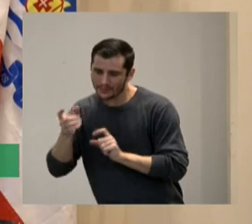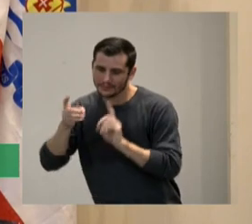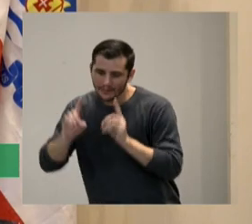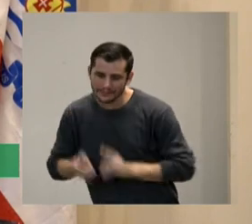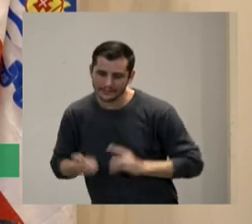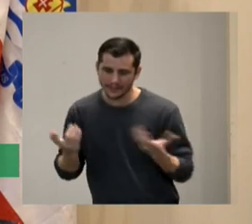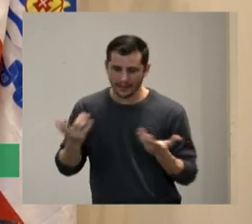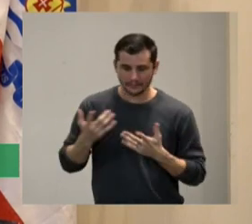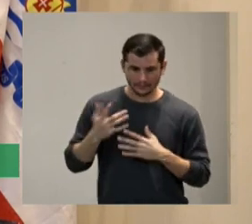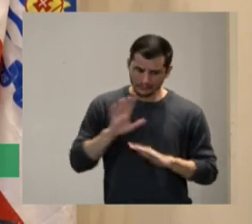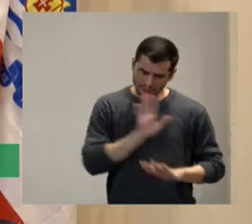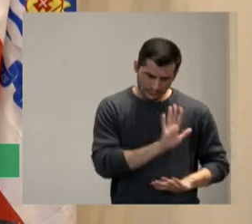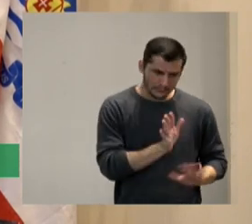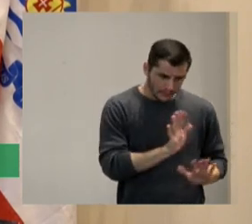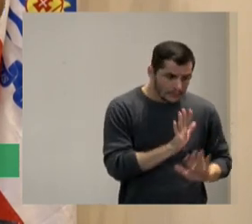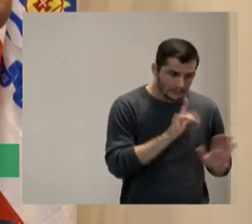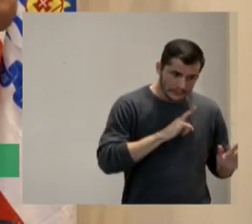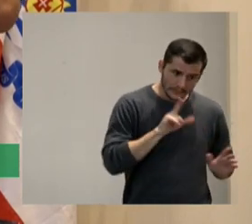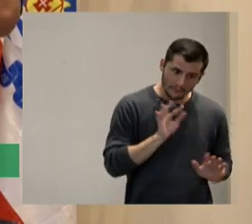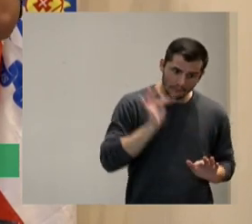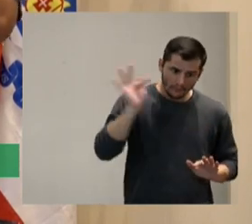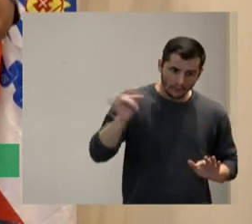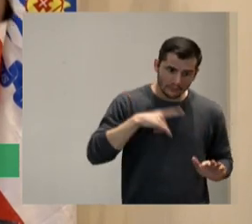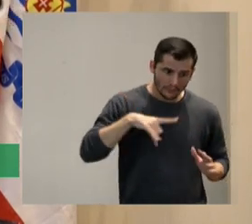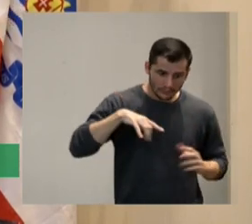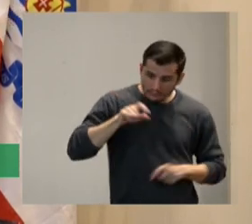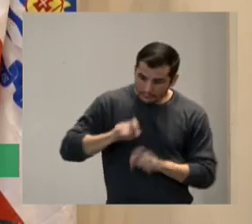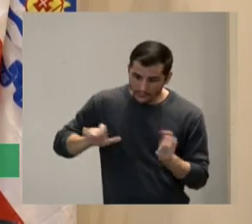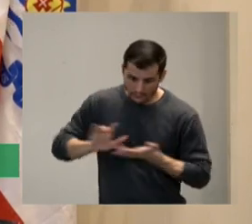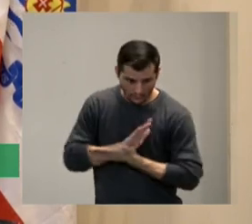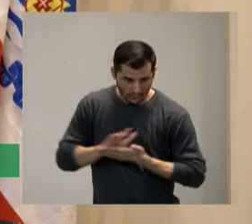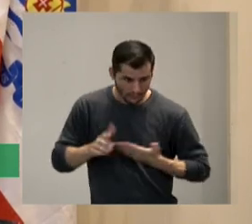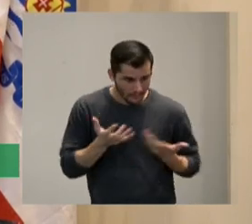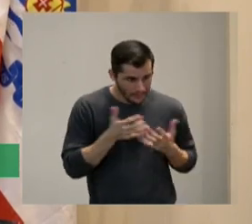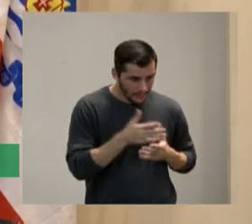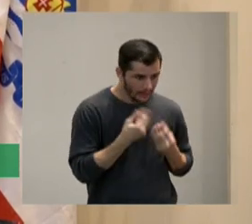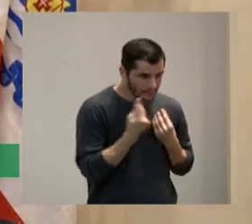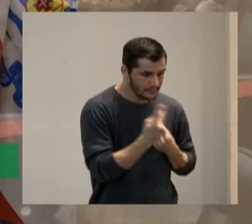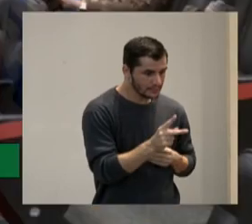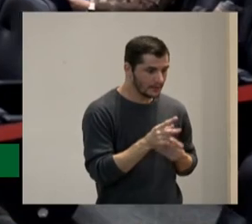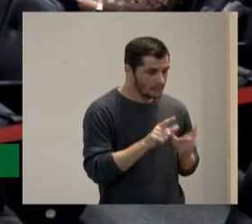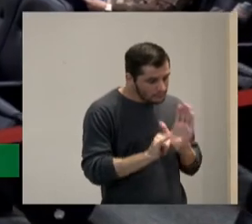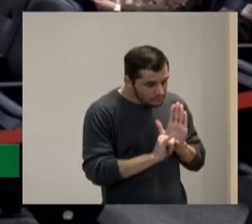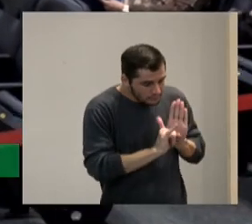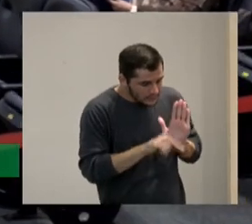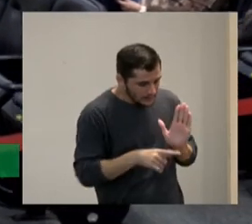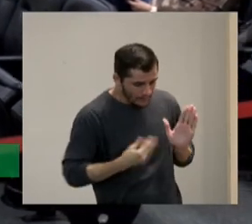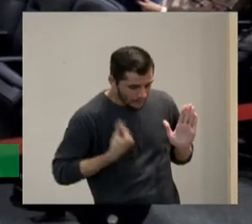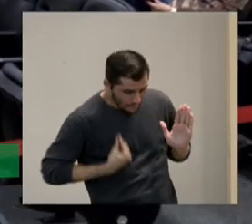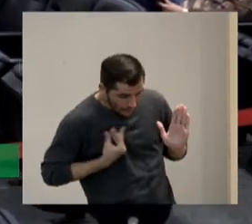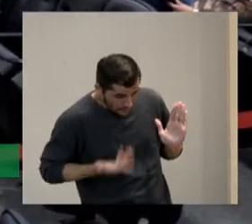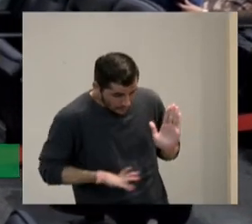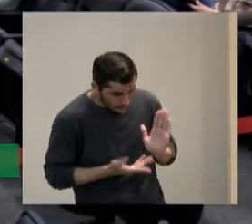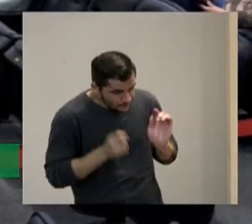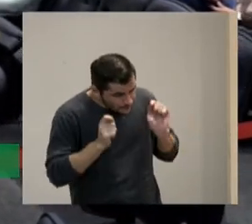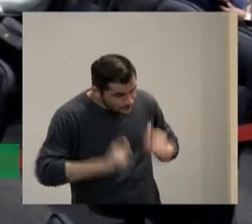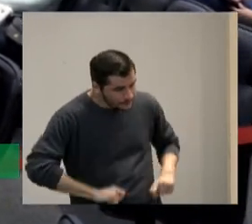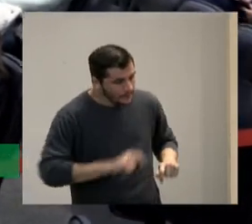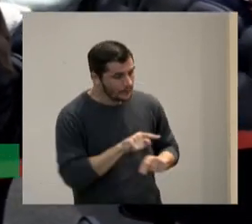para as pessoas identificarem que a sua condição hoje te permite você ter